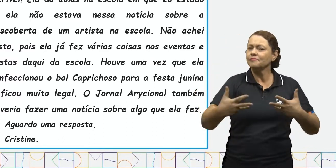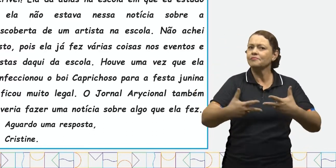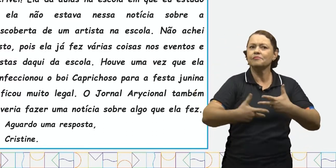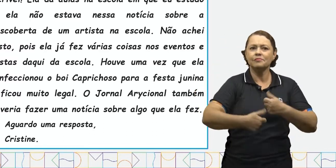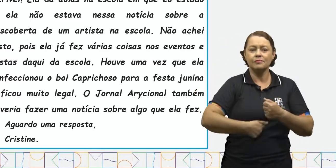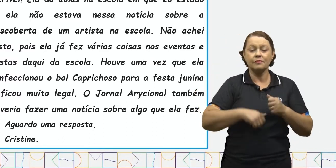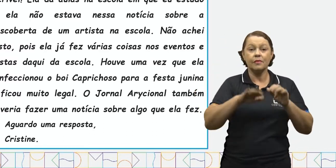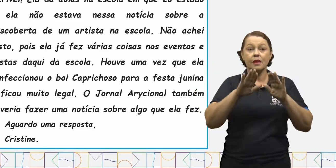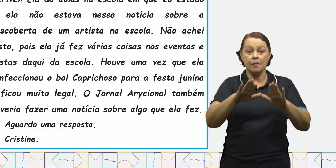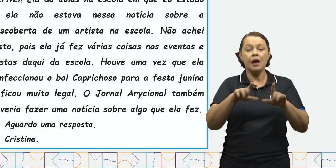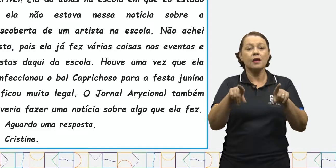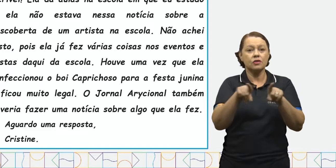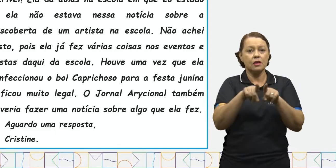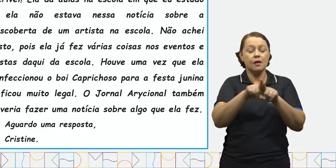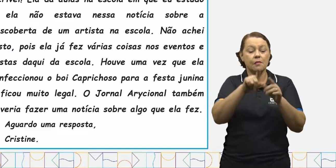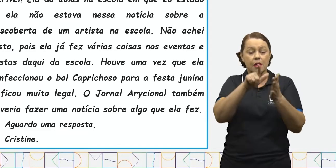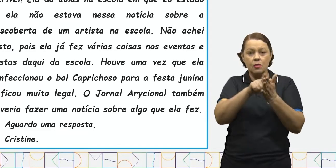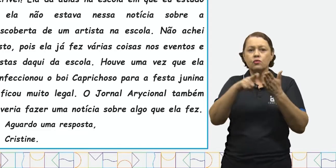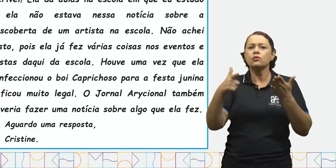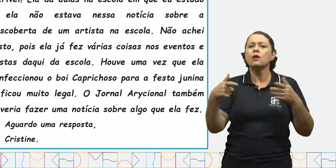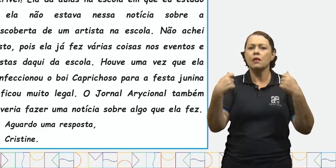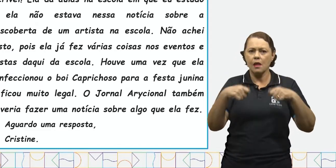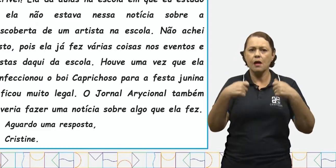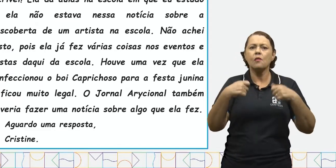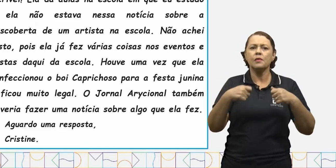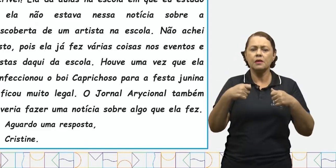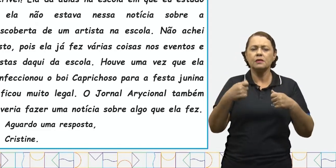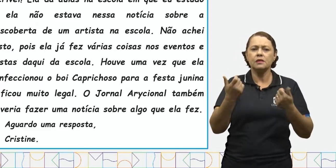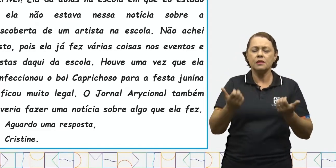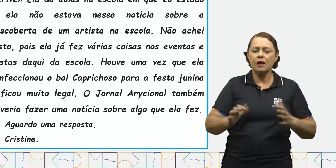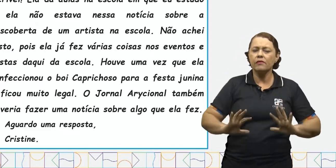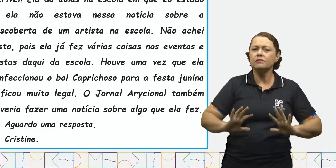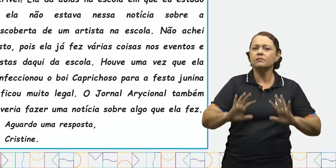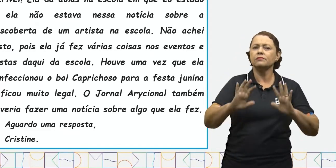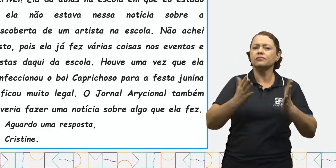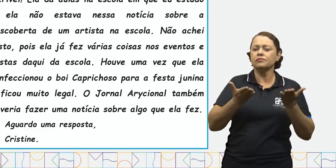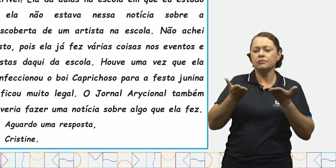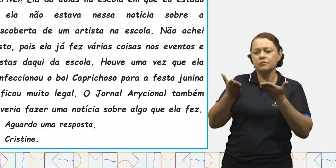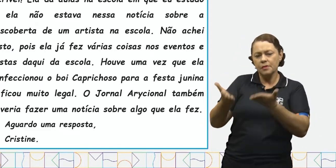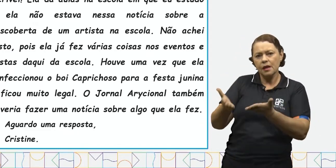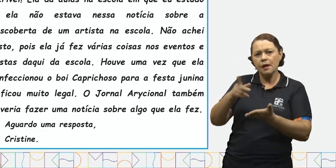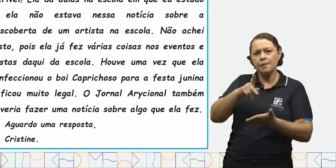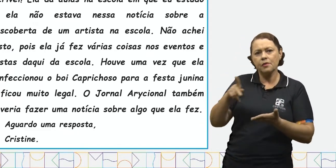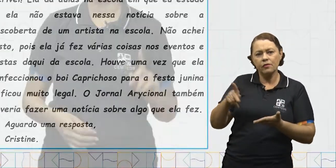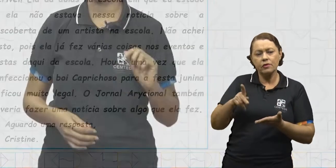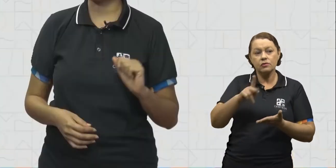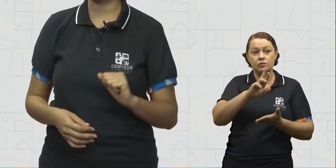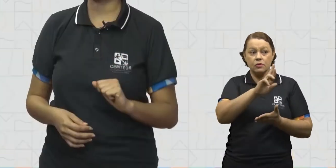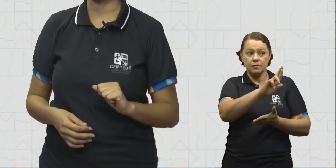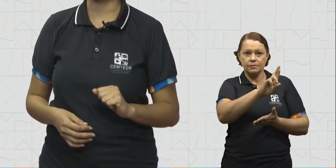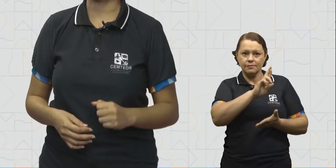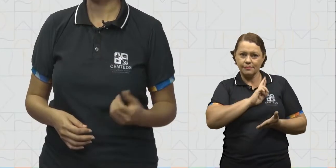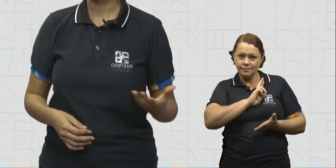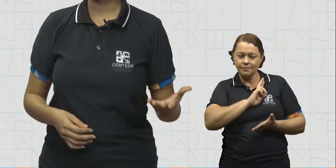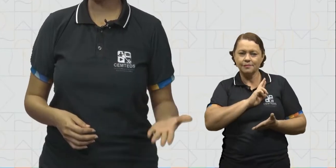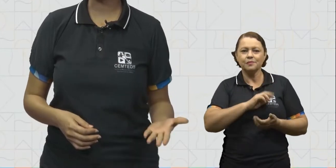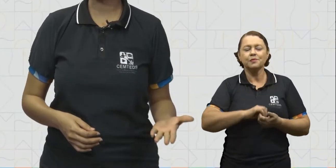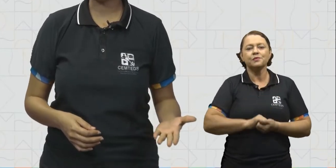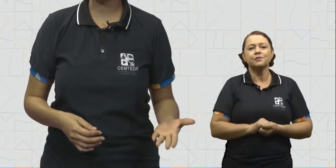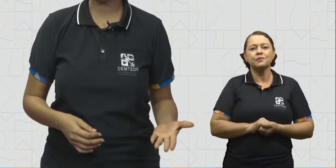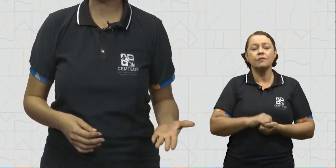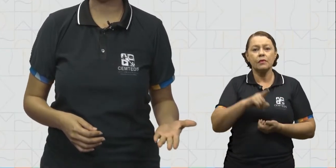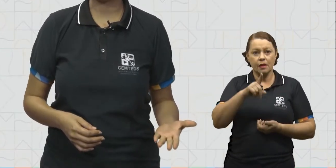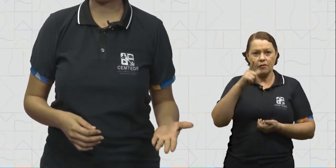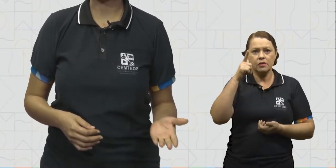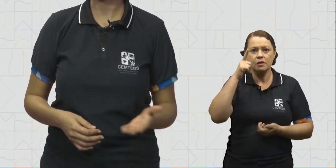Adicional também deveria fazer uma notícia sobre algo que ela fez. Aguardo uma resposta. Cristine, querido aluno, você